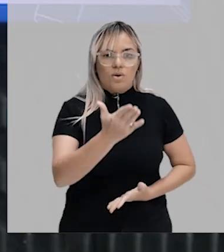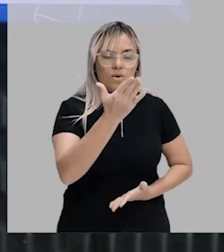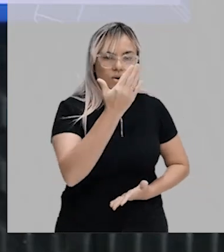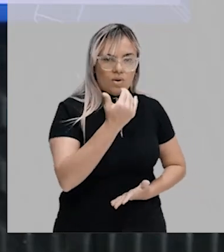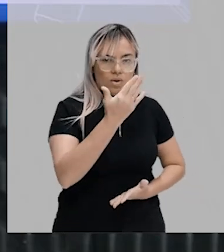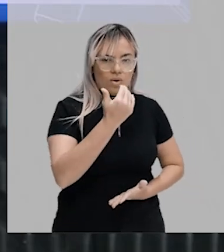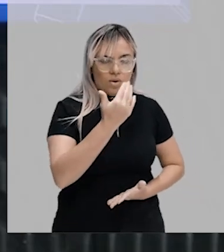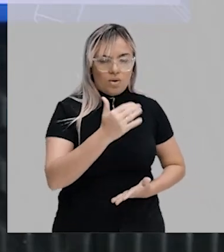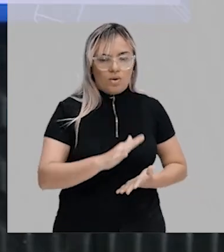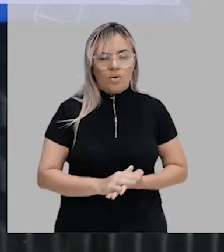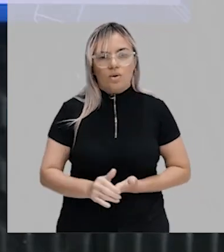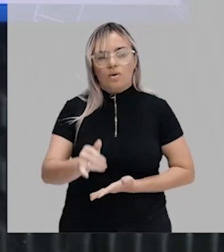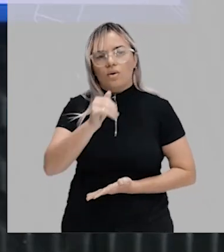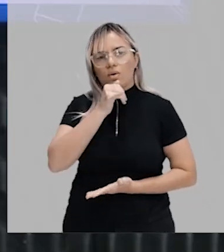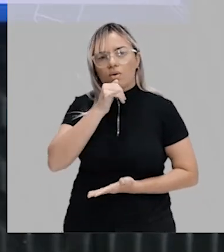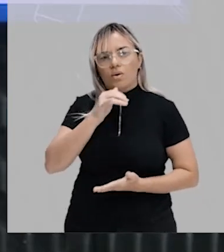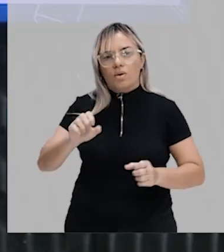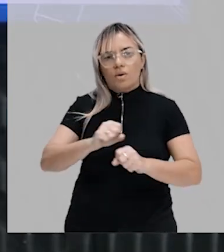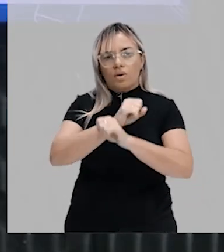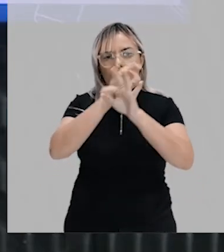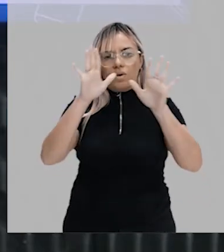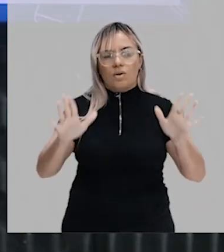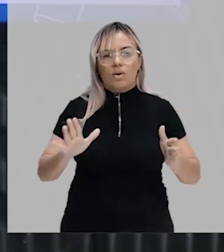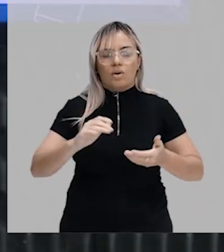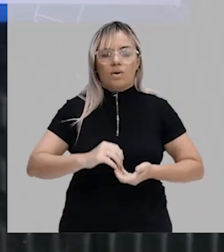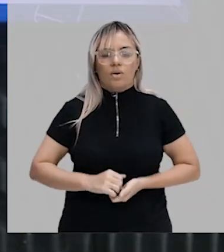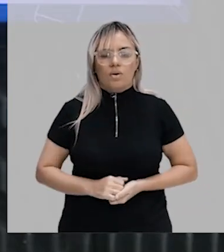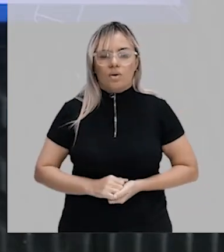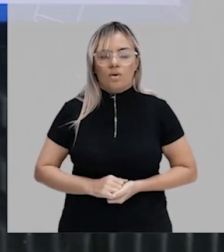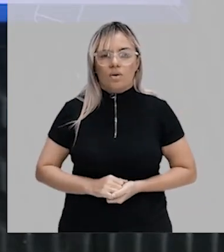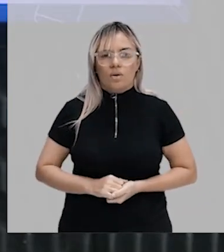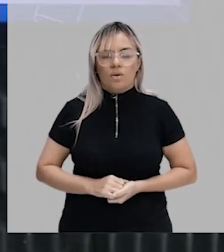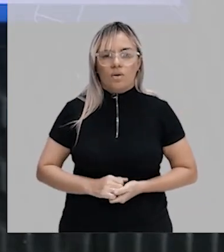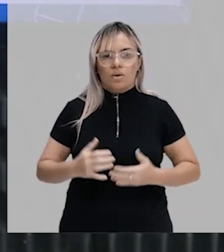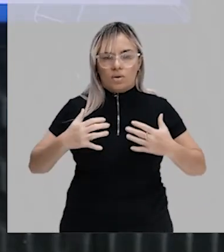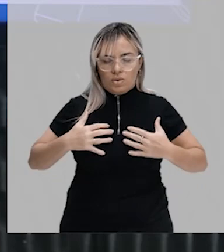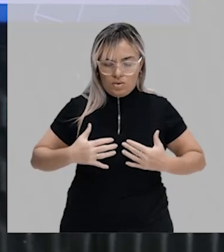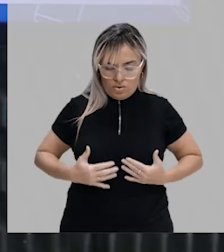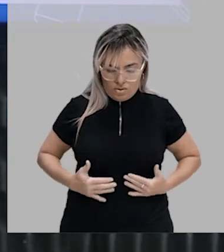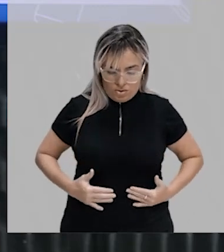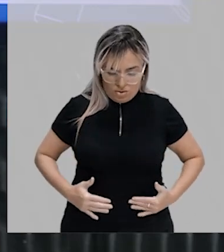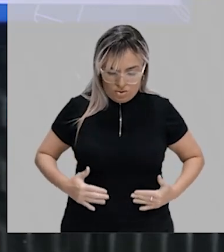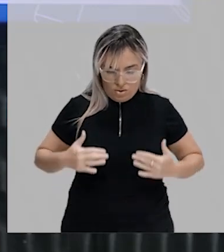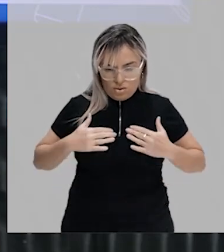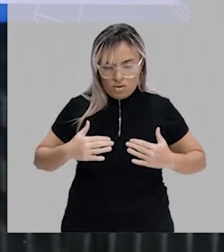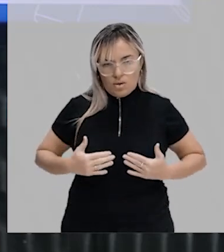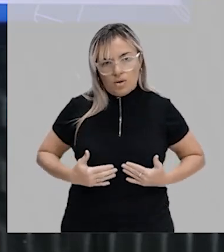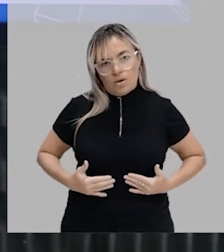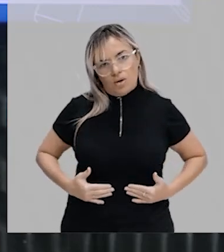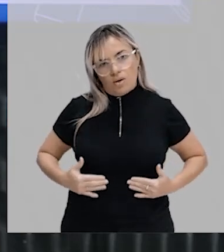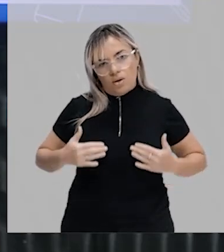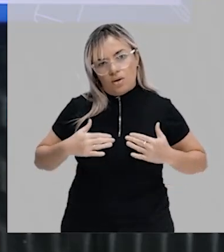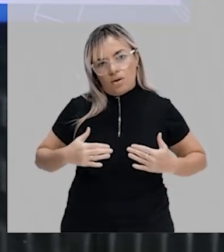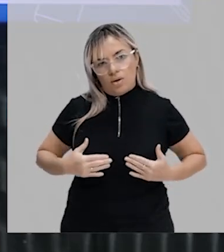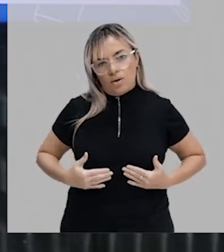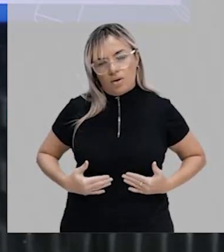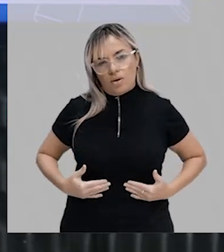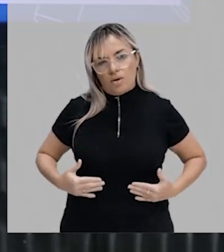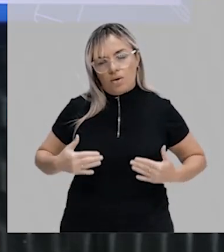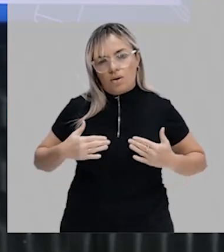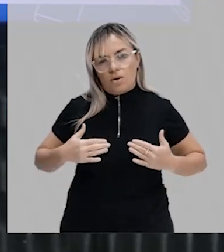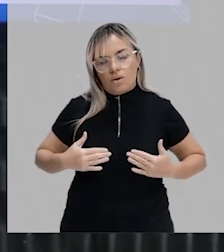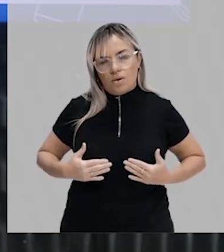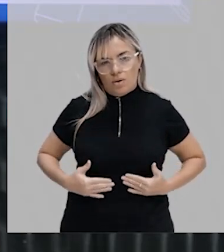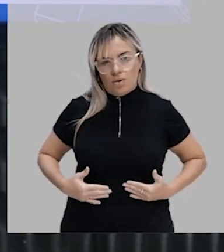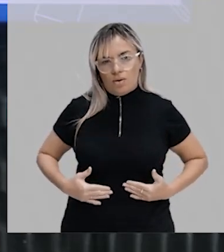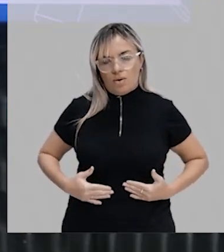alimentos. Vou dar um exemplo claro aqui para vocês. O meu corpo é feito principalmente por proteína, certo? Por exemplo,